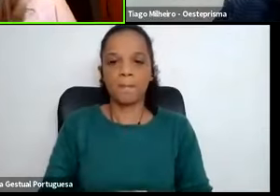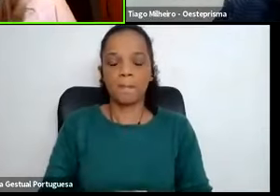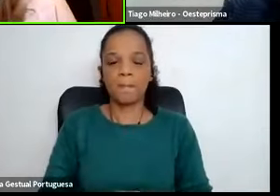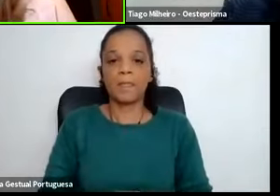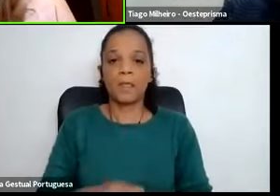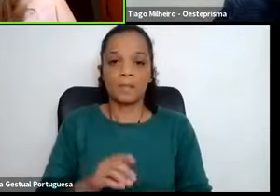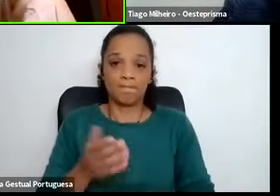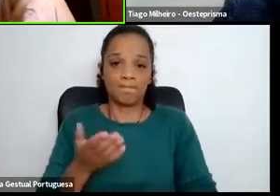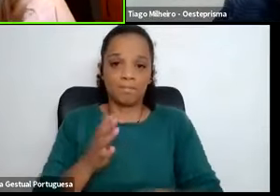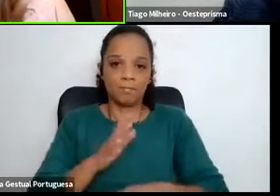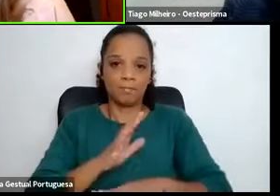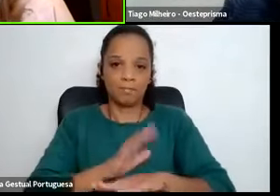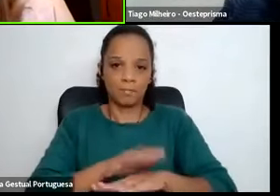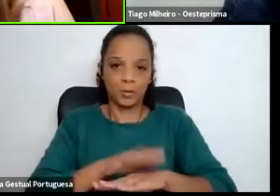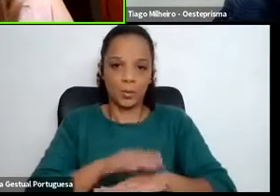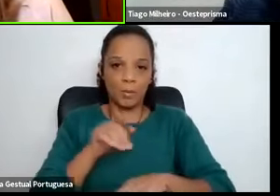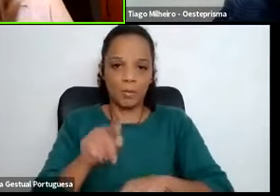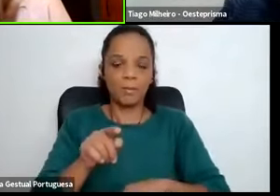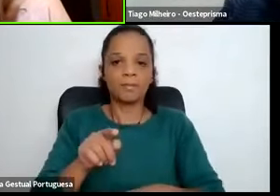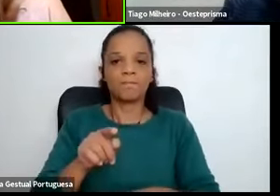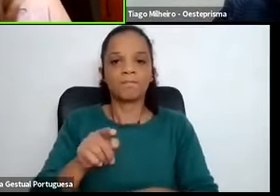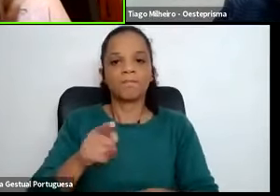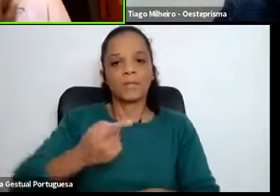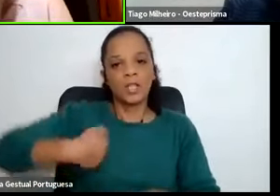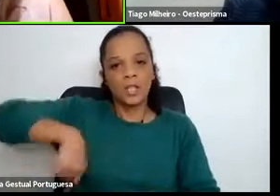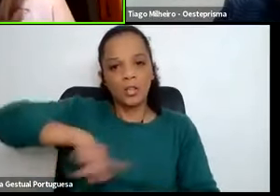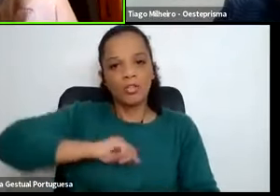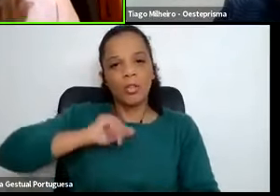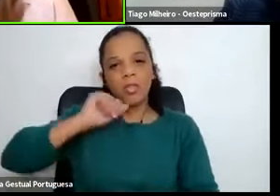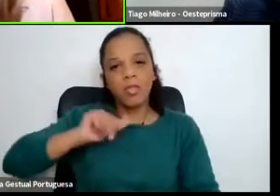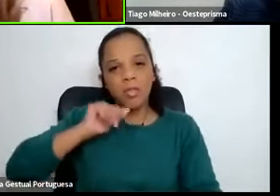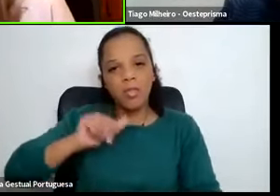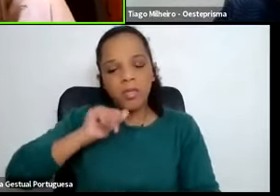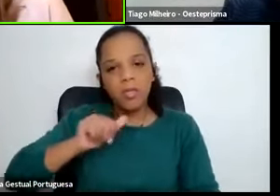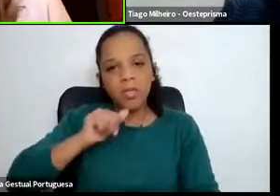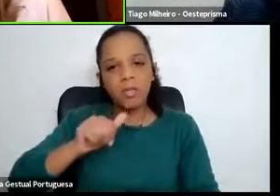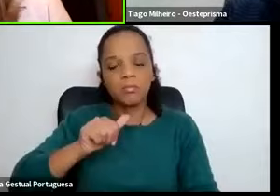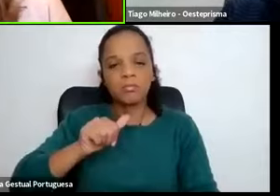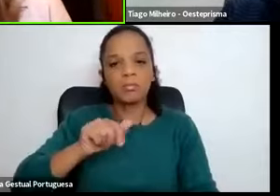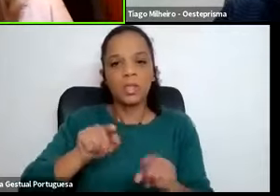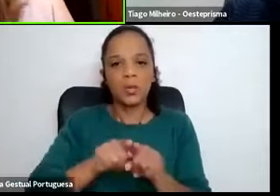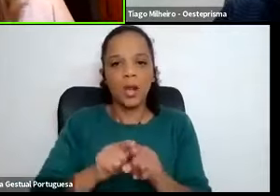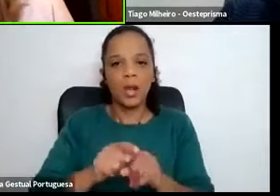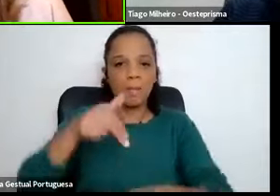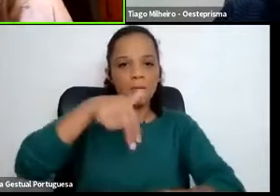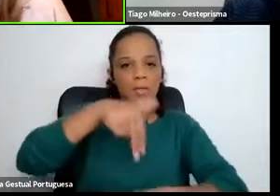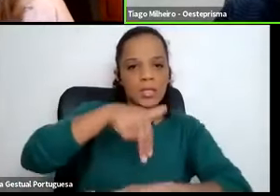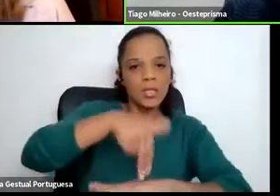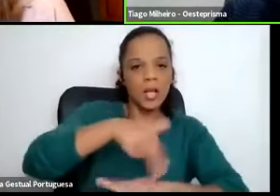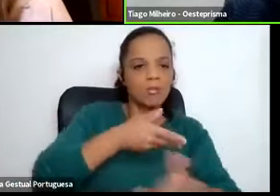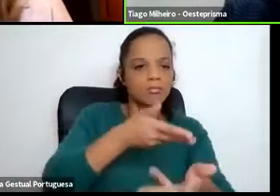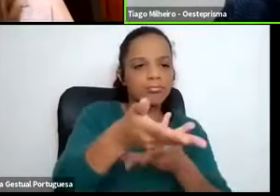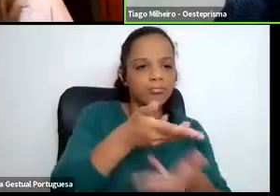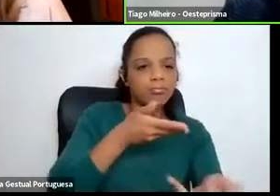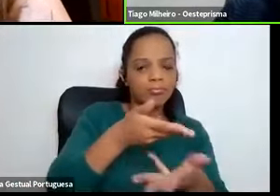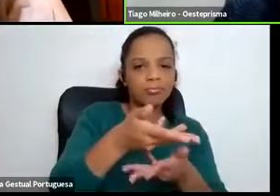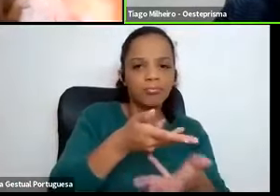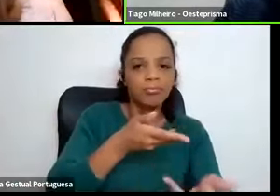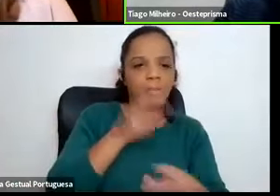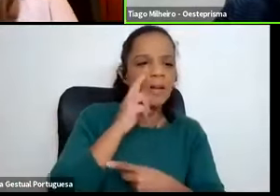nesse sentido que nós mantivemos sempre o contato telefónico e também presencial de visitas